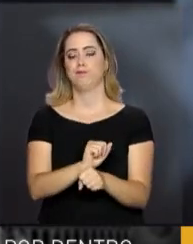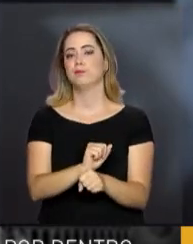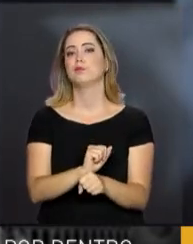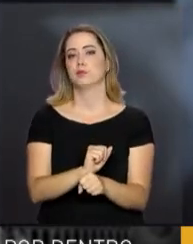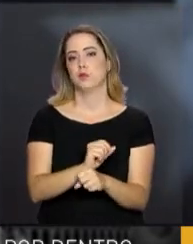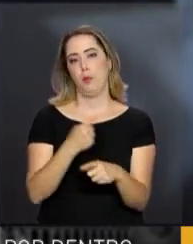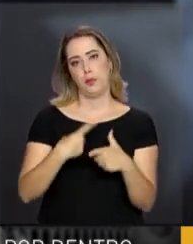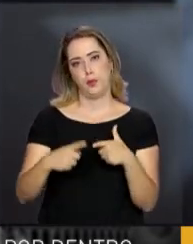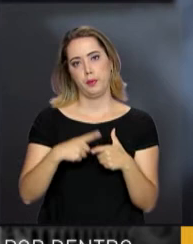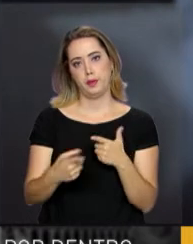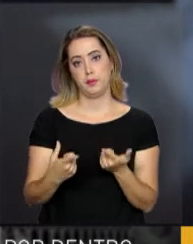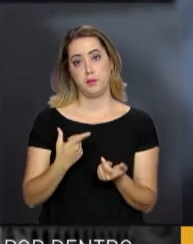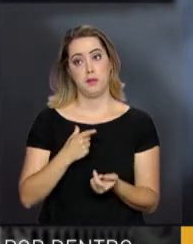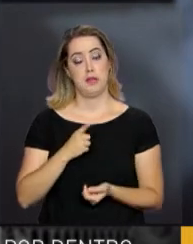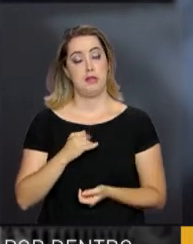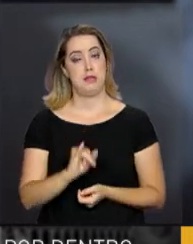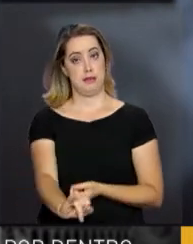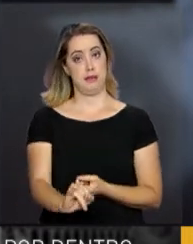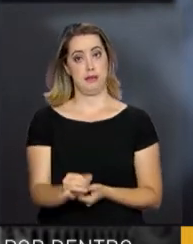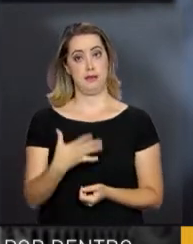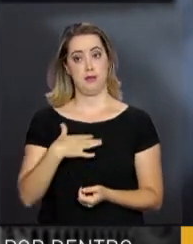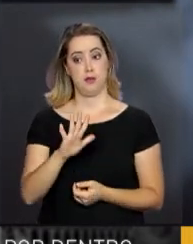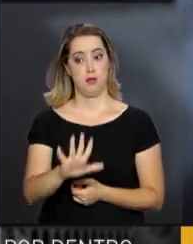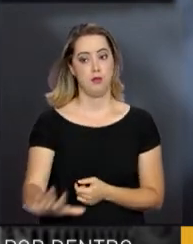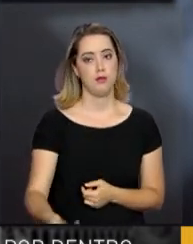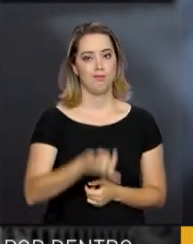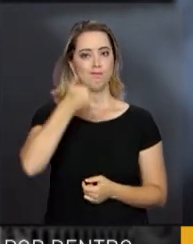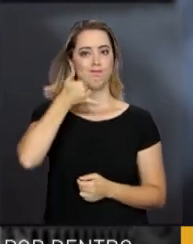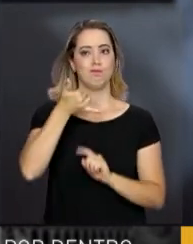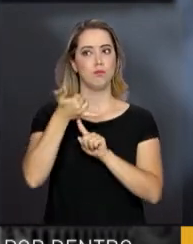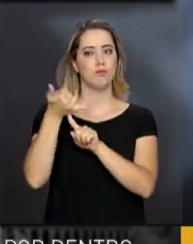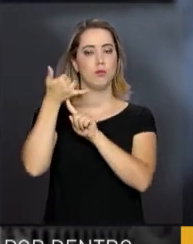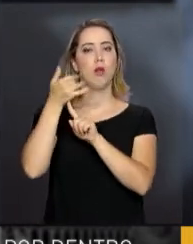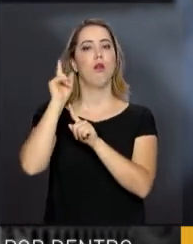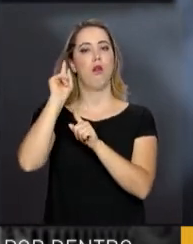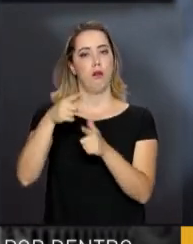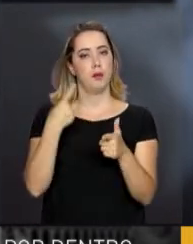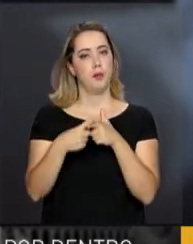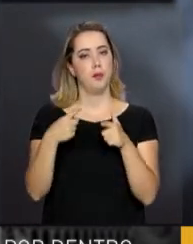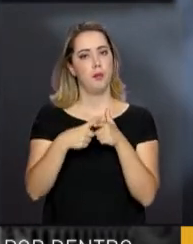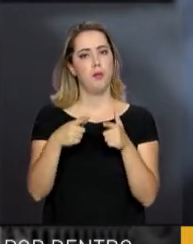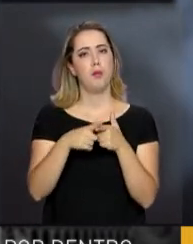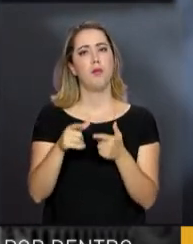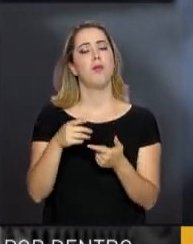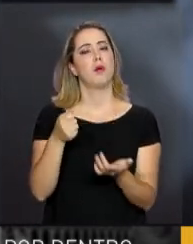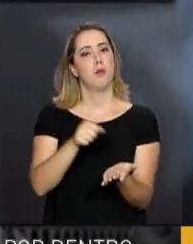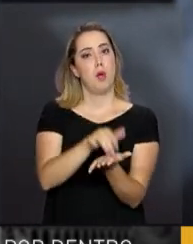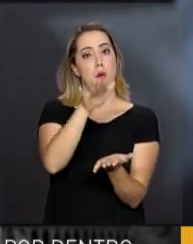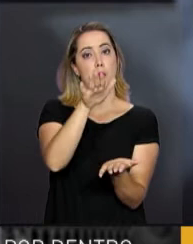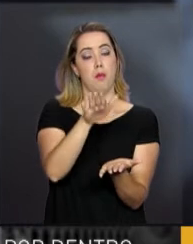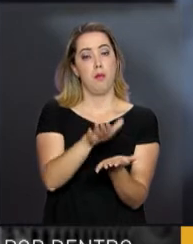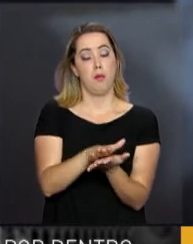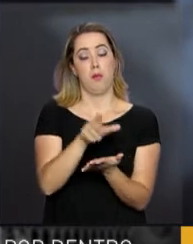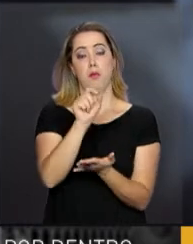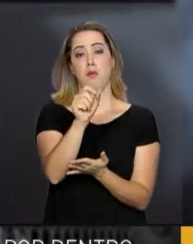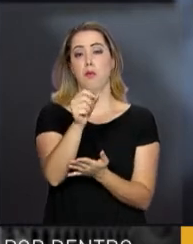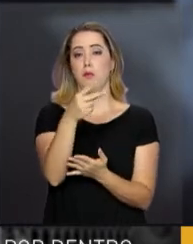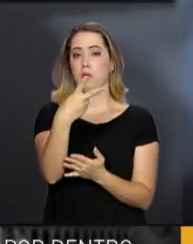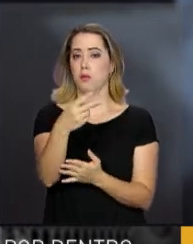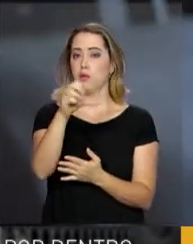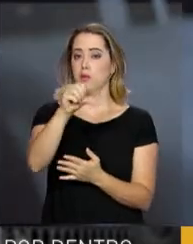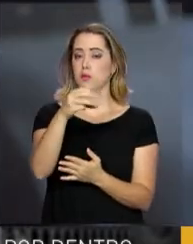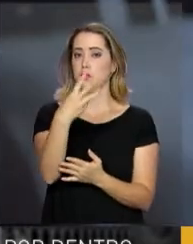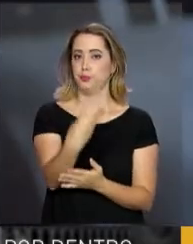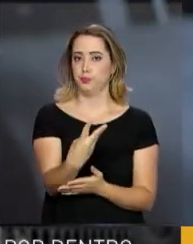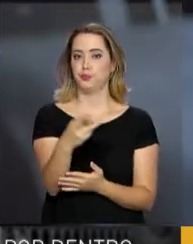Caso tire uma das mãos para atender o celular, é uma infração gravíssima, apenada com sete pontos e aproximadamente R 293.